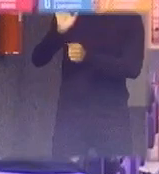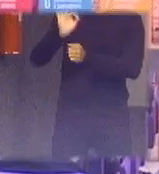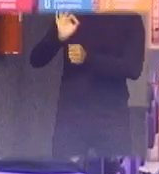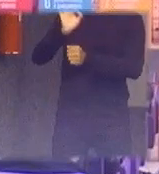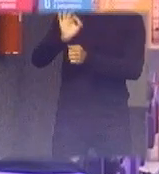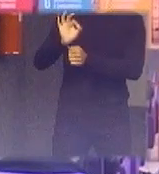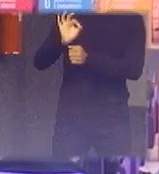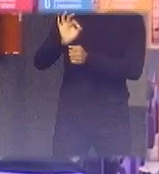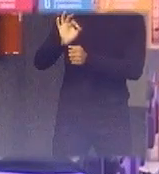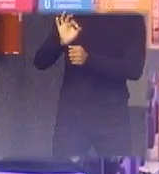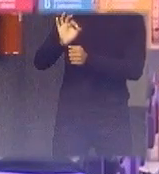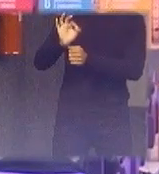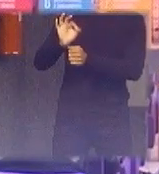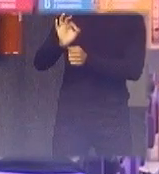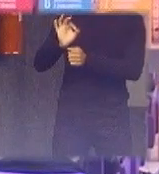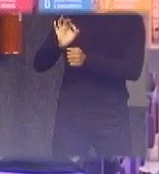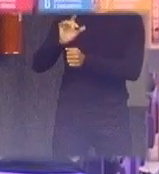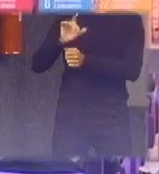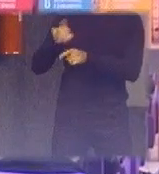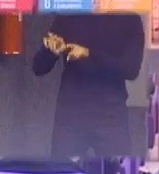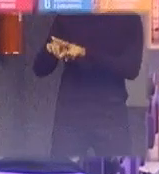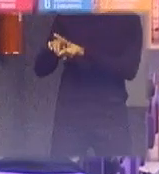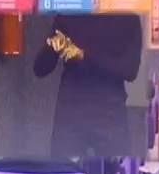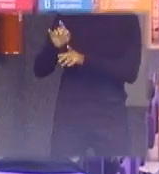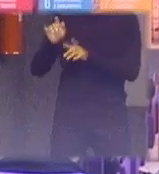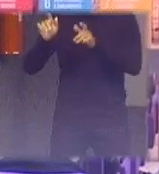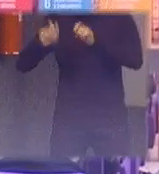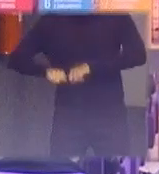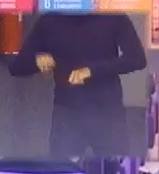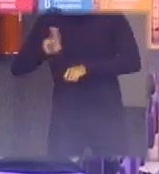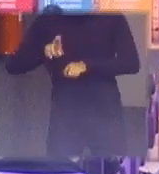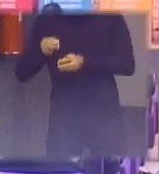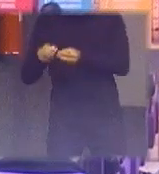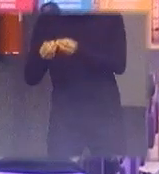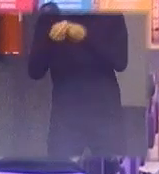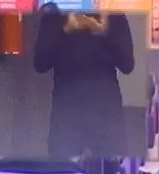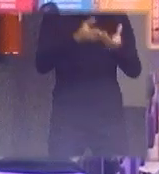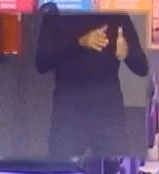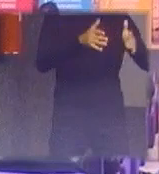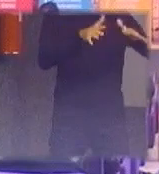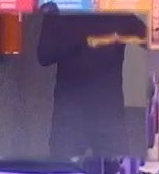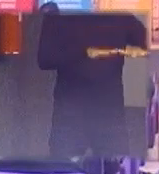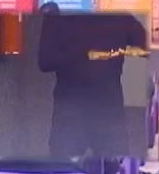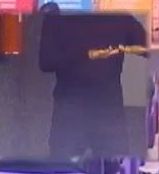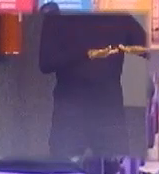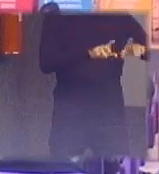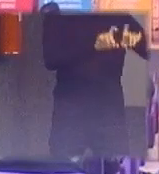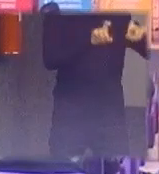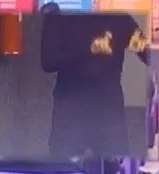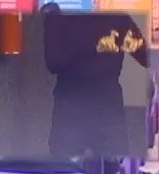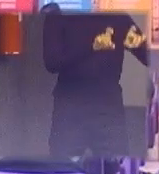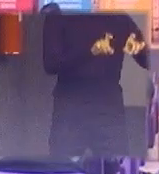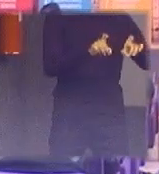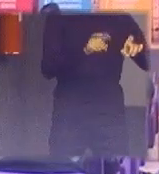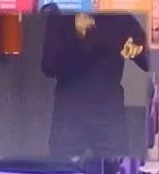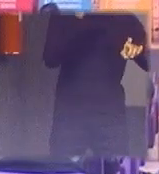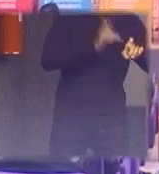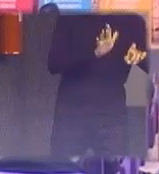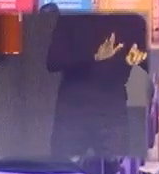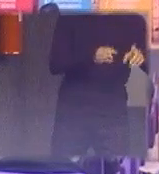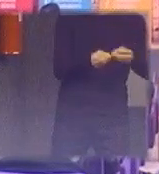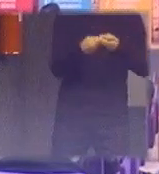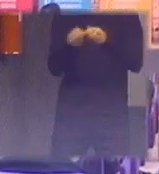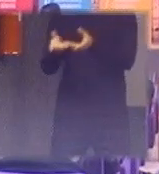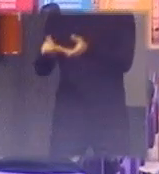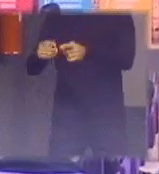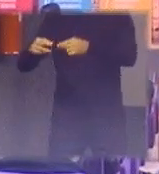CRCs o que dá para se recuperar manda para os programas de inclusão digital o que não dá a gente manda para uma reciclagem o que a gente não